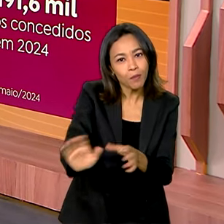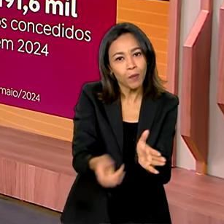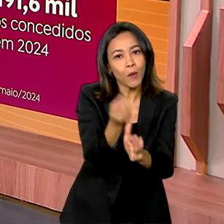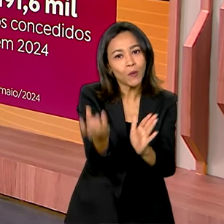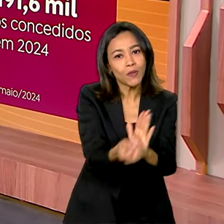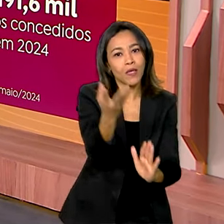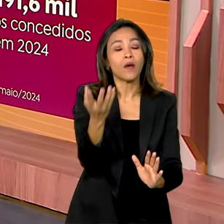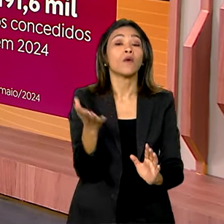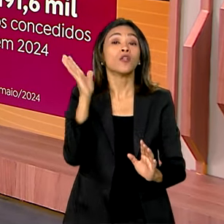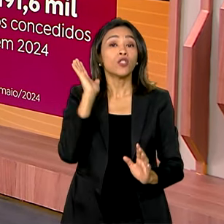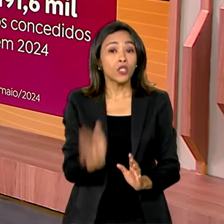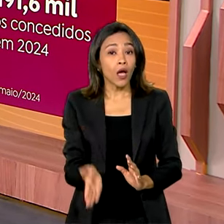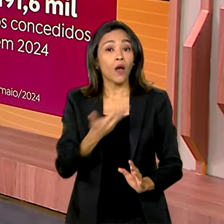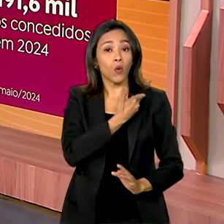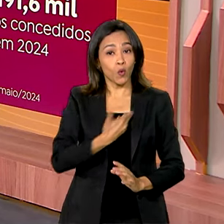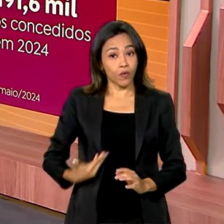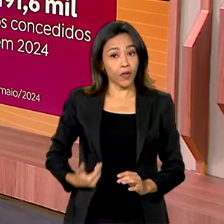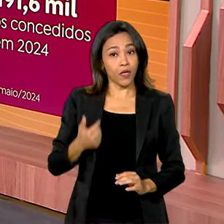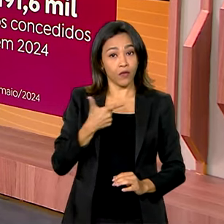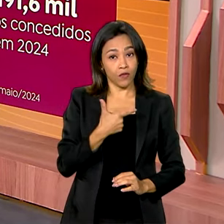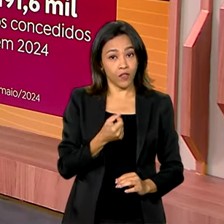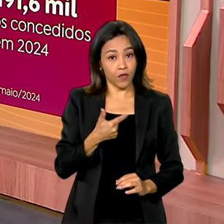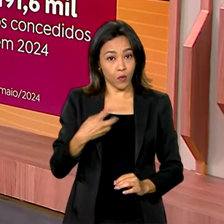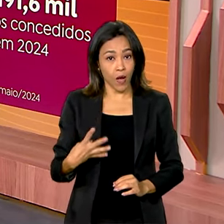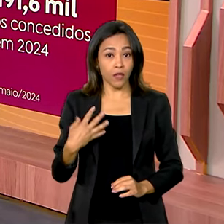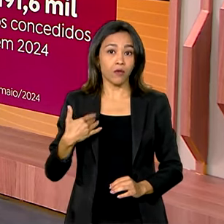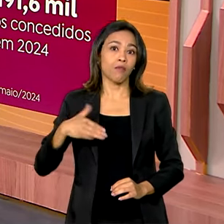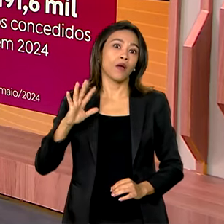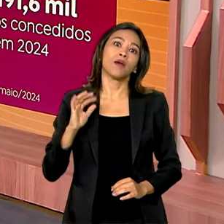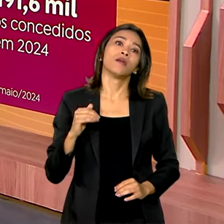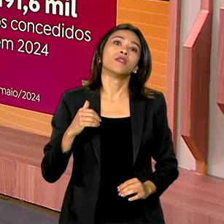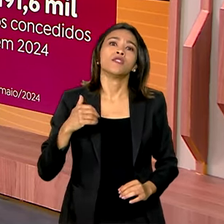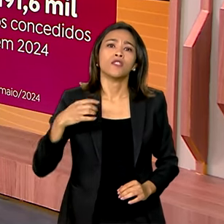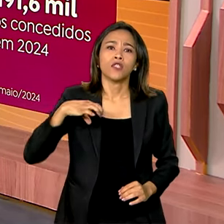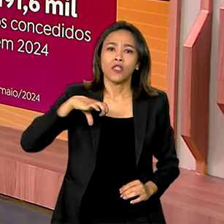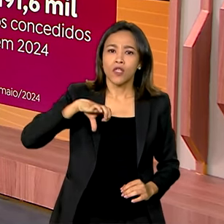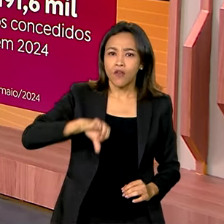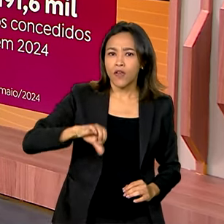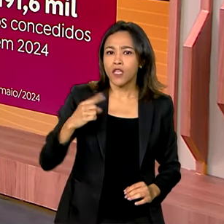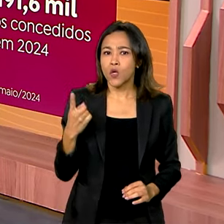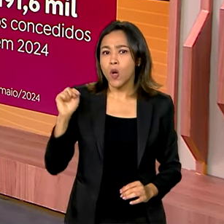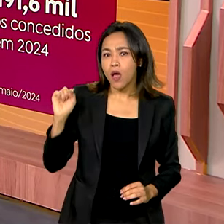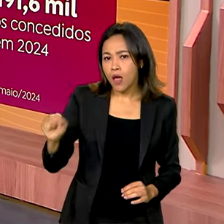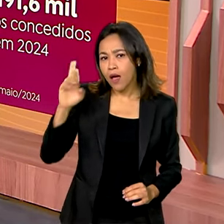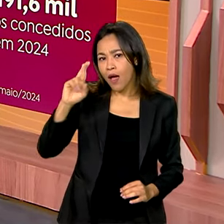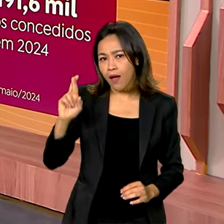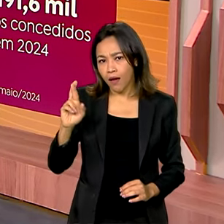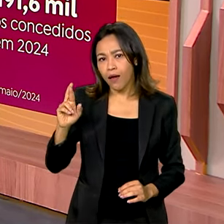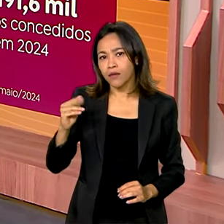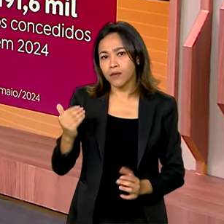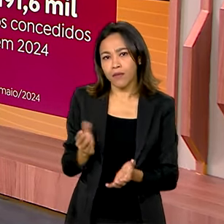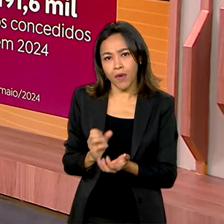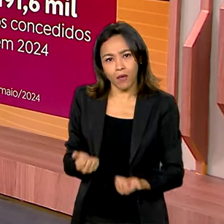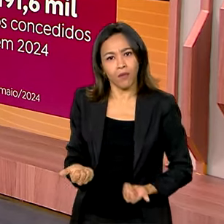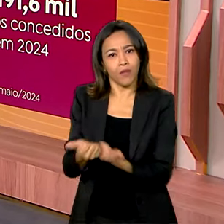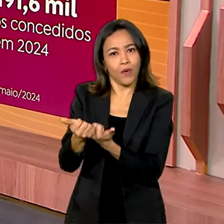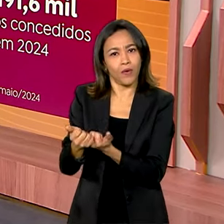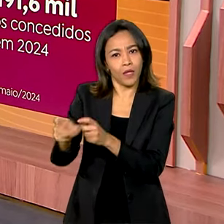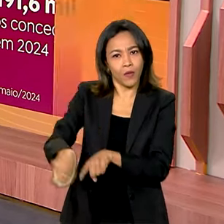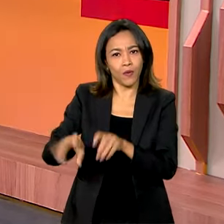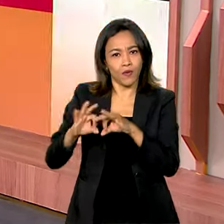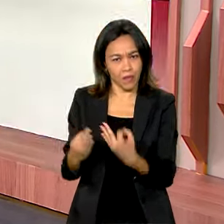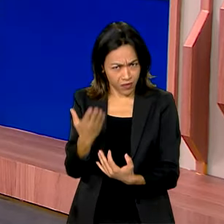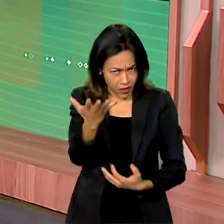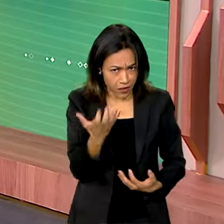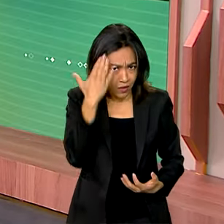2024 mais de 191 mil reais em créditos para a agricultura familiar. Se você quer saber o que o